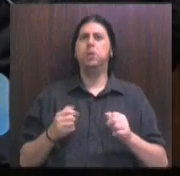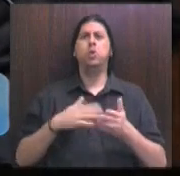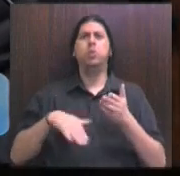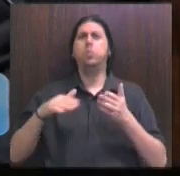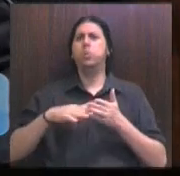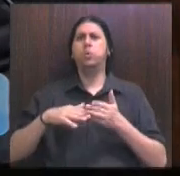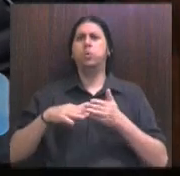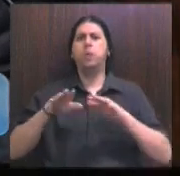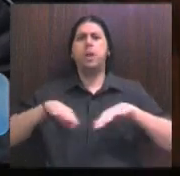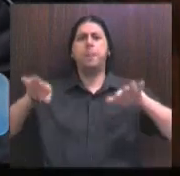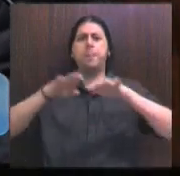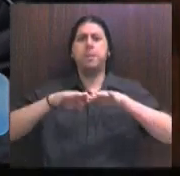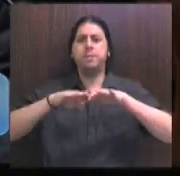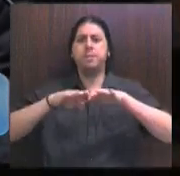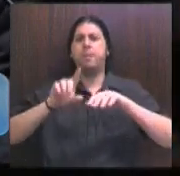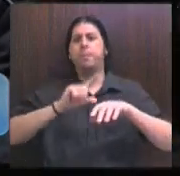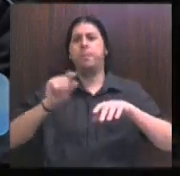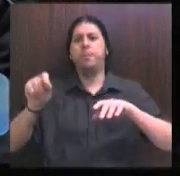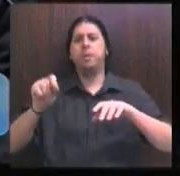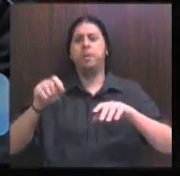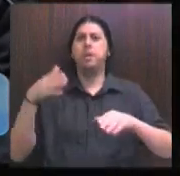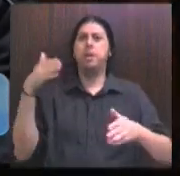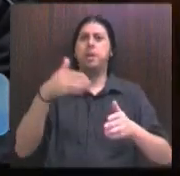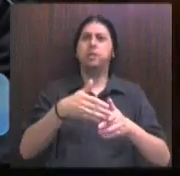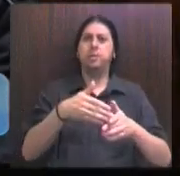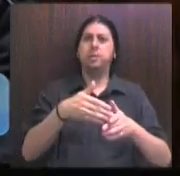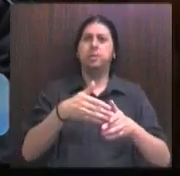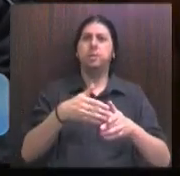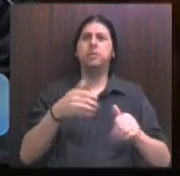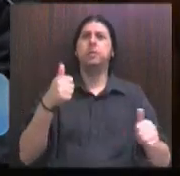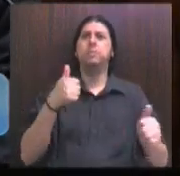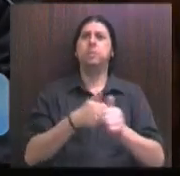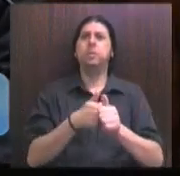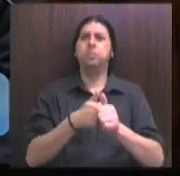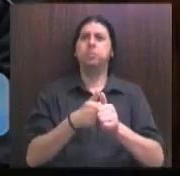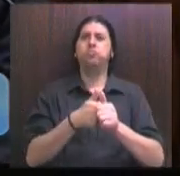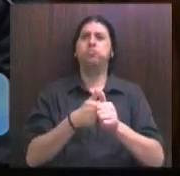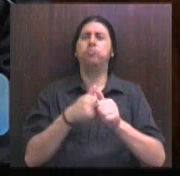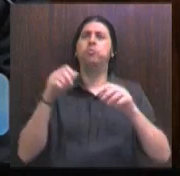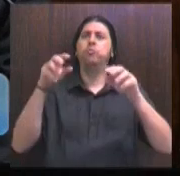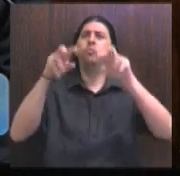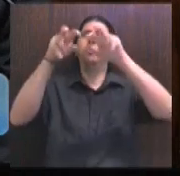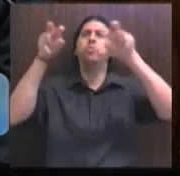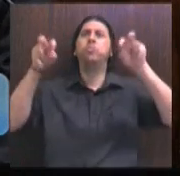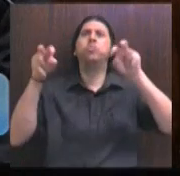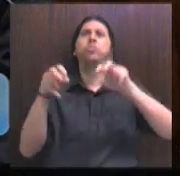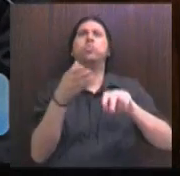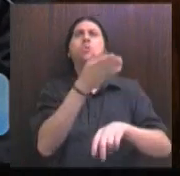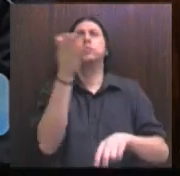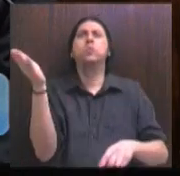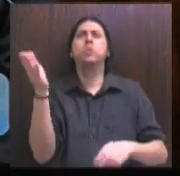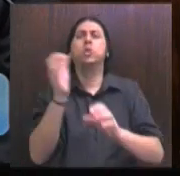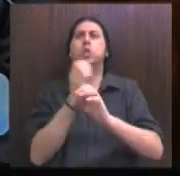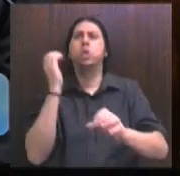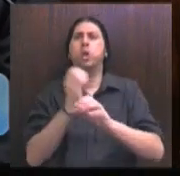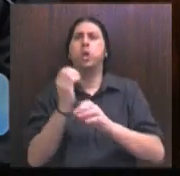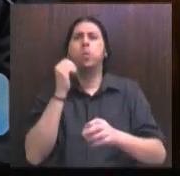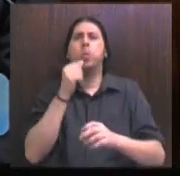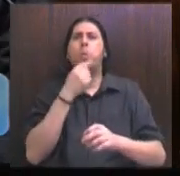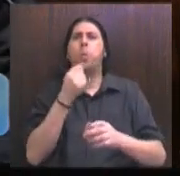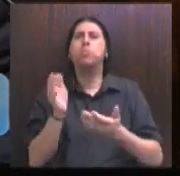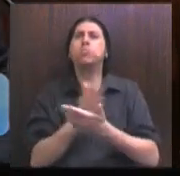mesa, irmos até lá, ao pé da galeria, onde estão os engenheiros e os